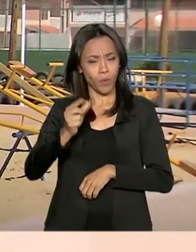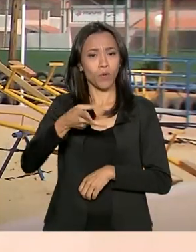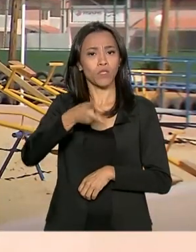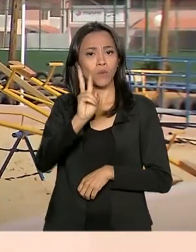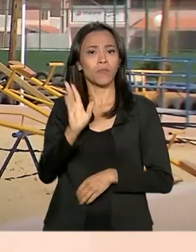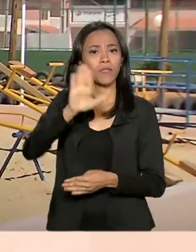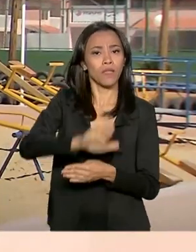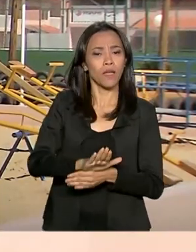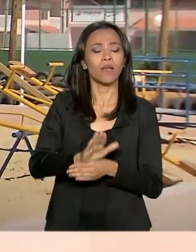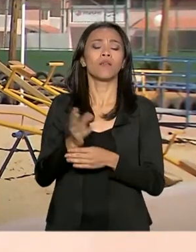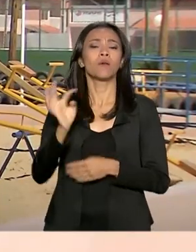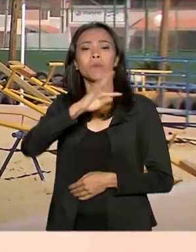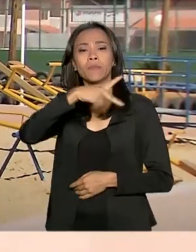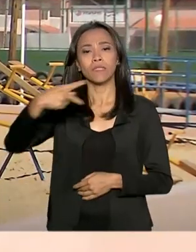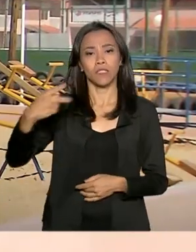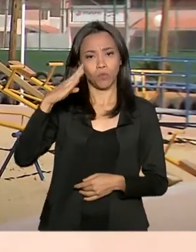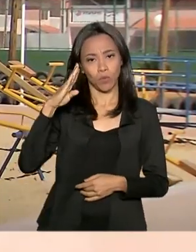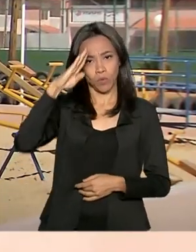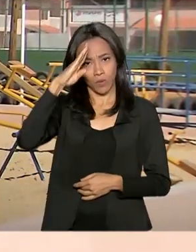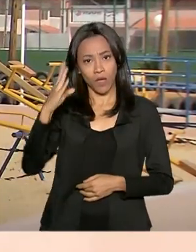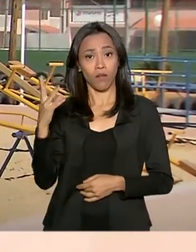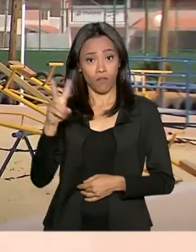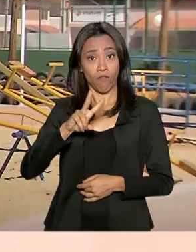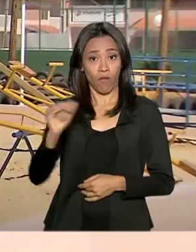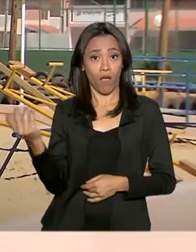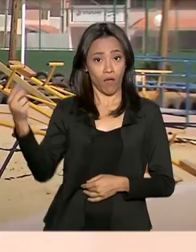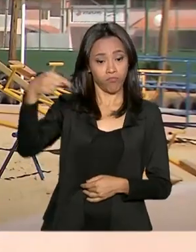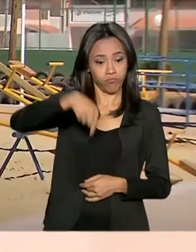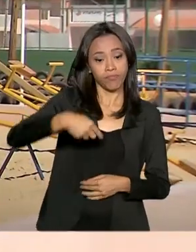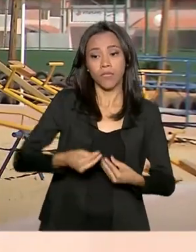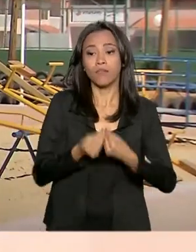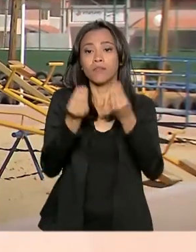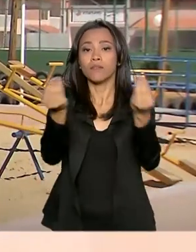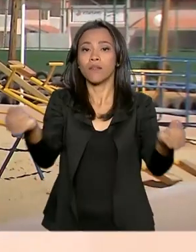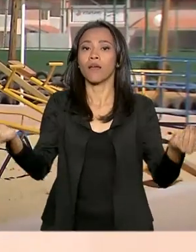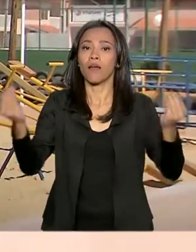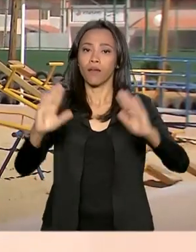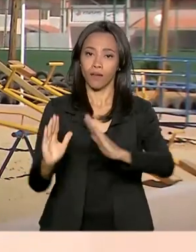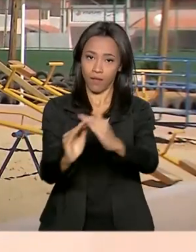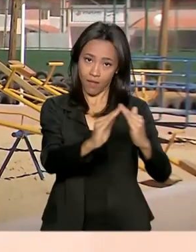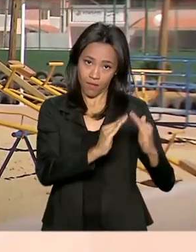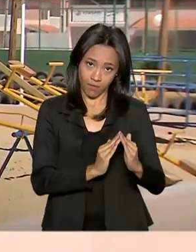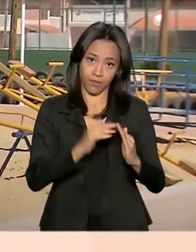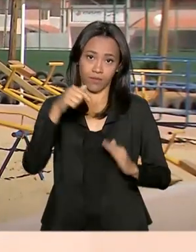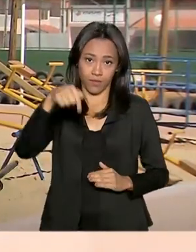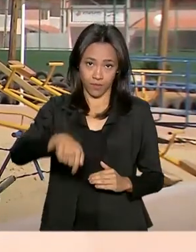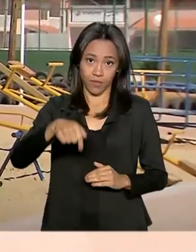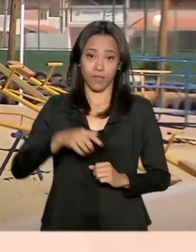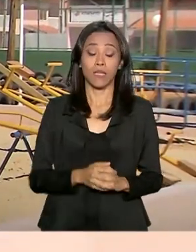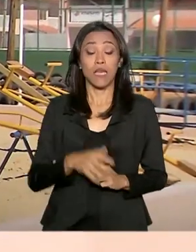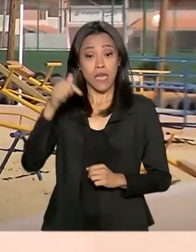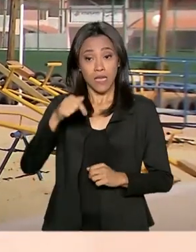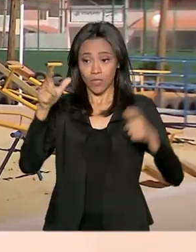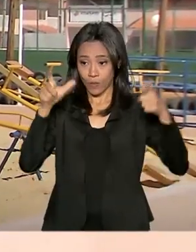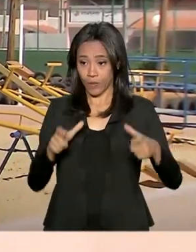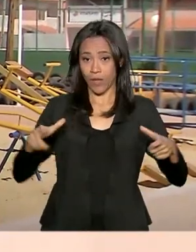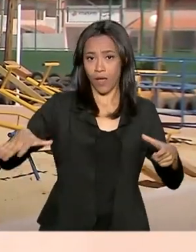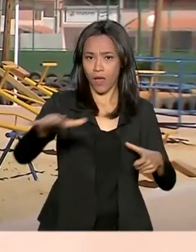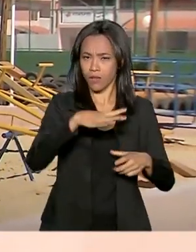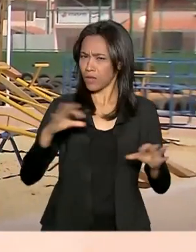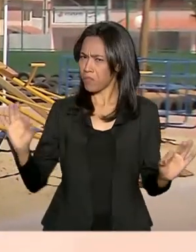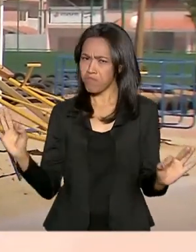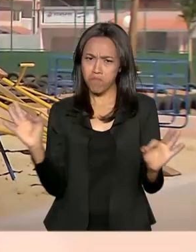Bolsonaro vai entregar um novo conjunto habitacional do programa Minha Casa Minha Vida. E o residencial aqui está